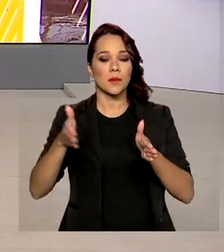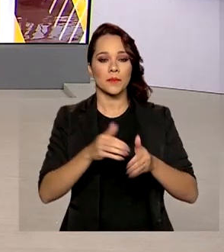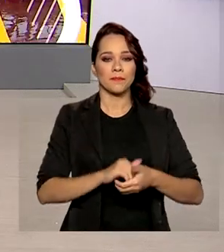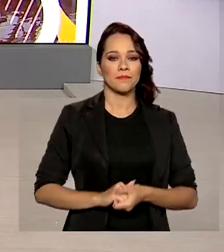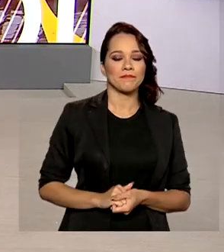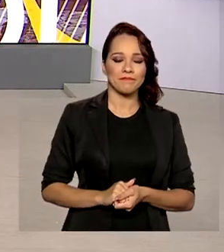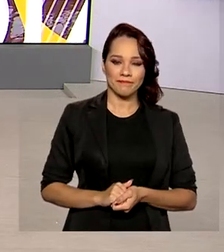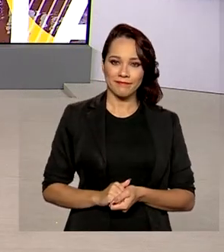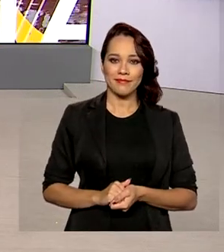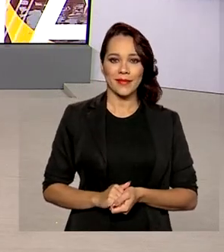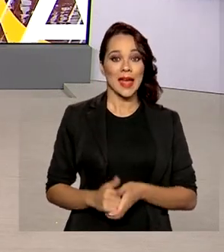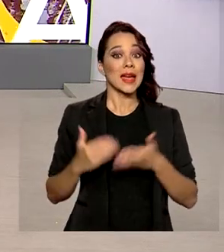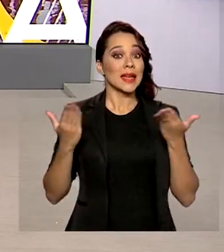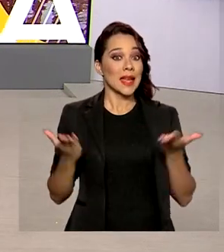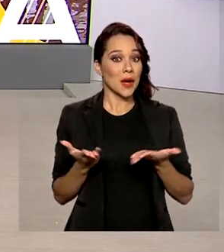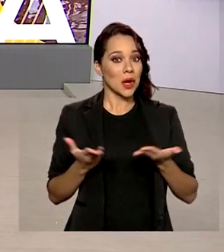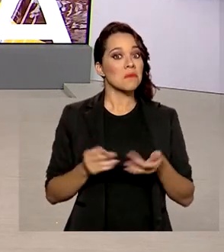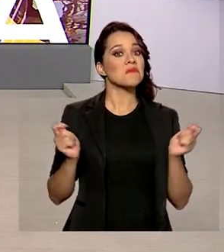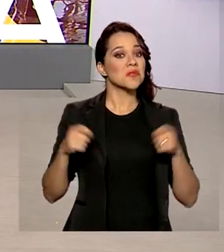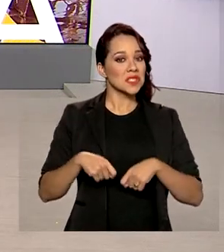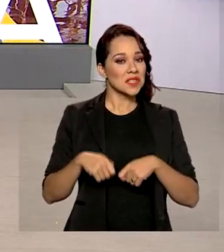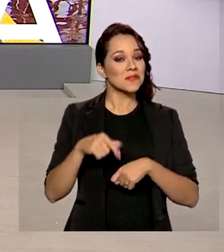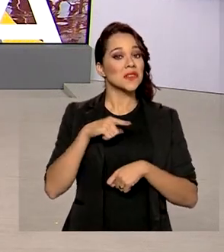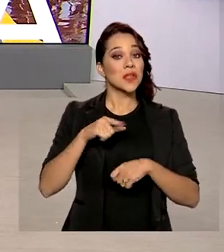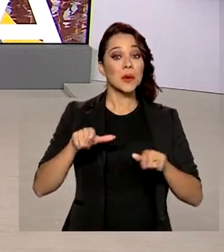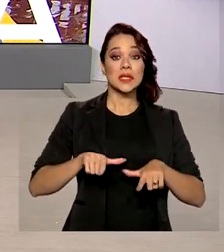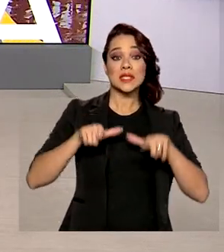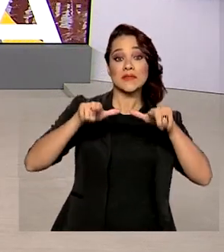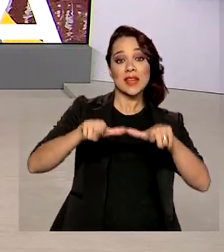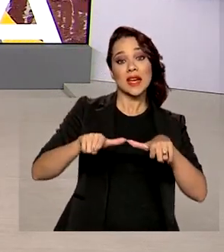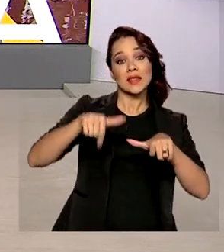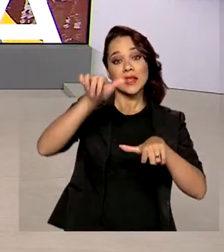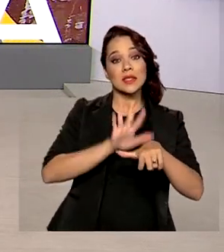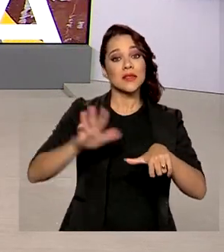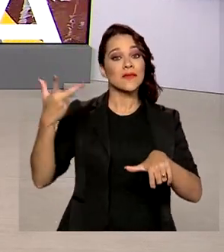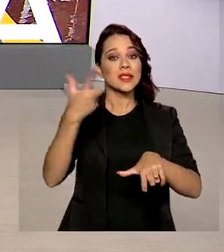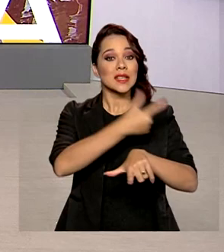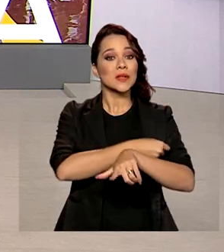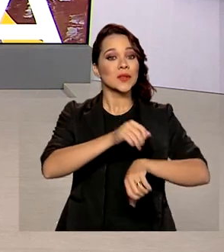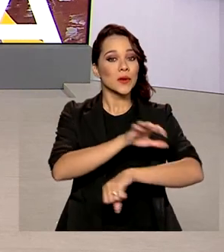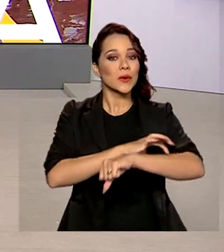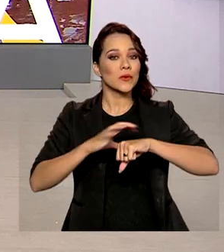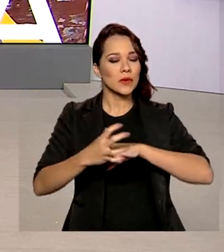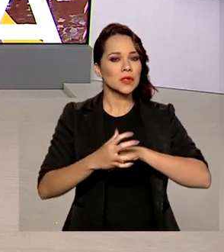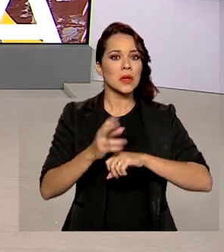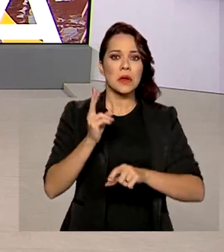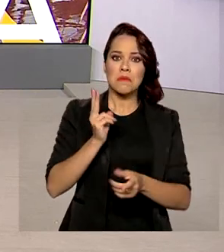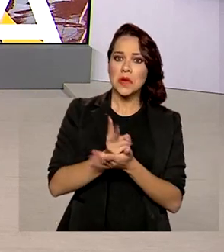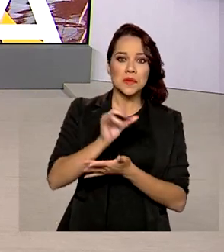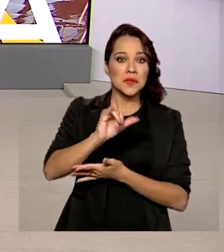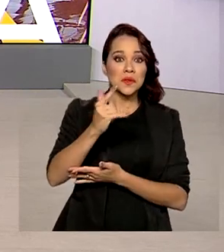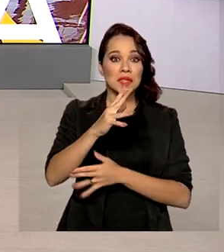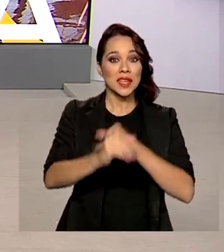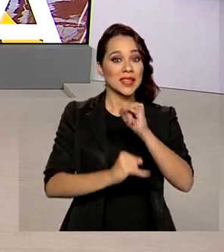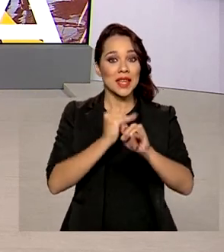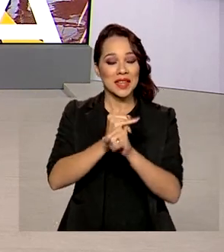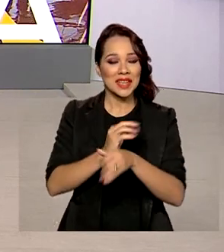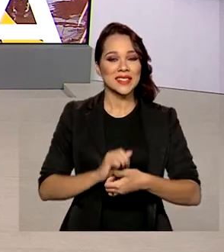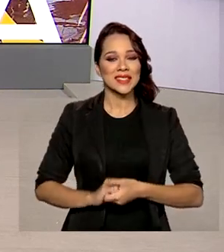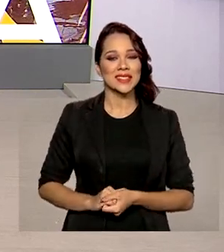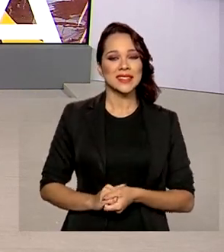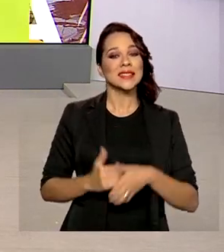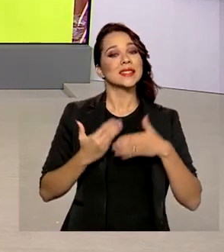E a partir de agora é possível acessar o Certificado Nacional de Vacinação da Covid-19 mesmo sem conexão à internet.